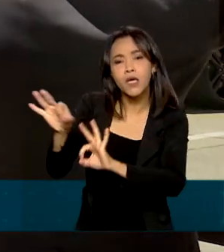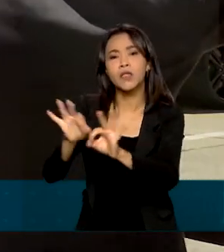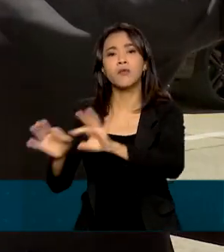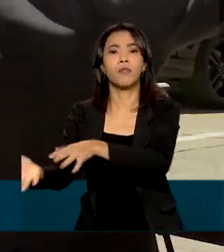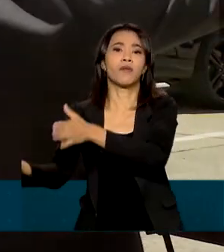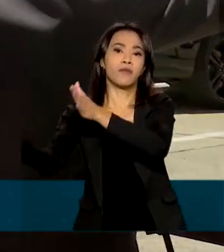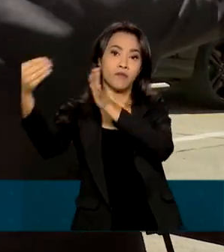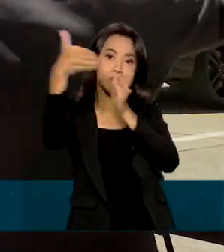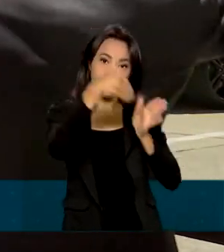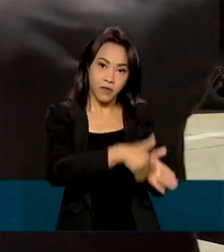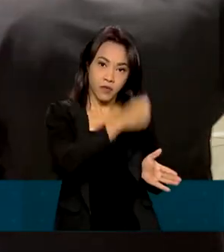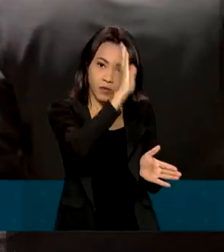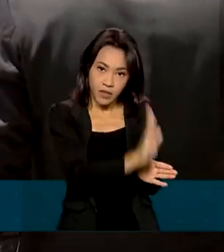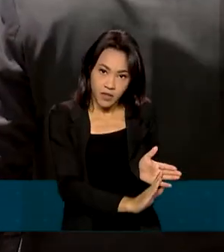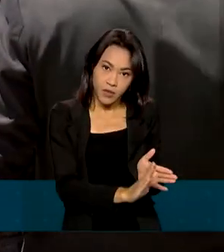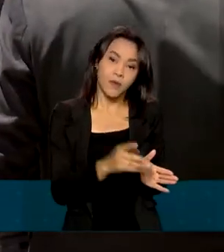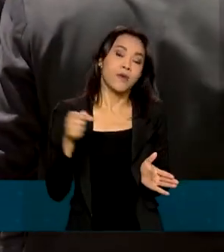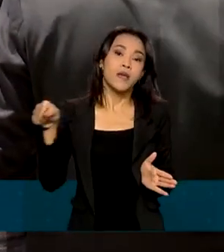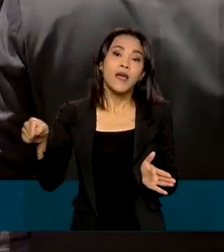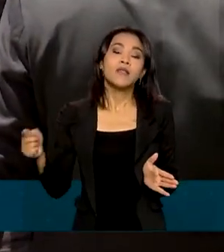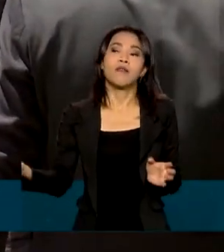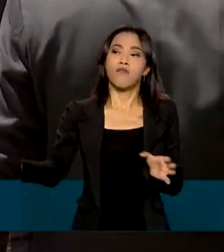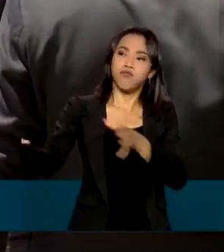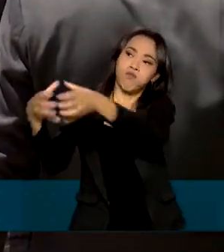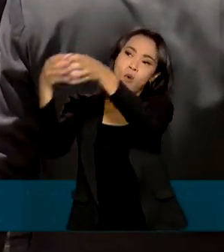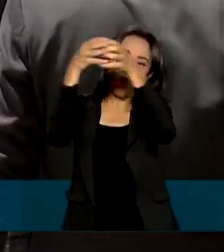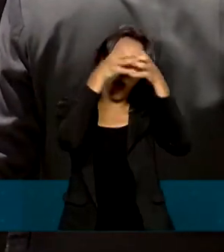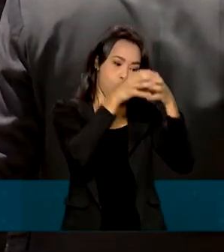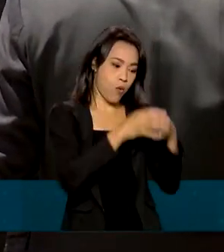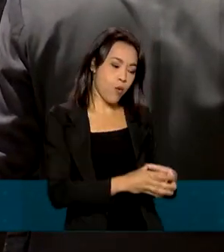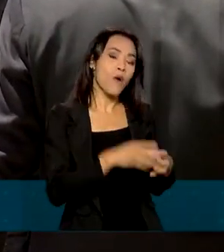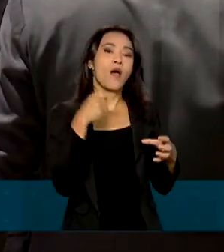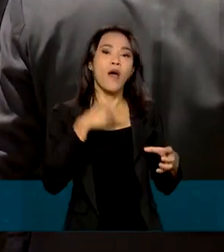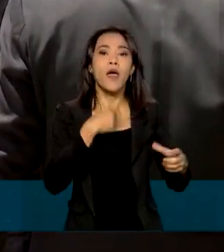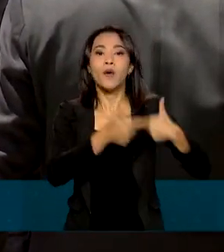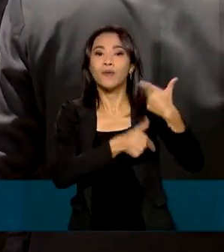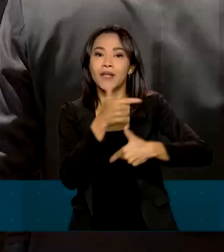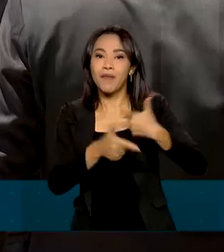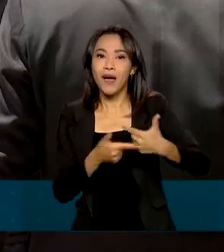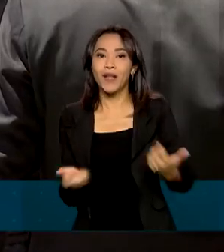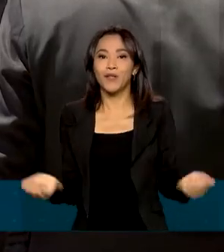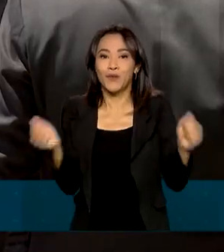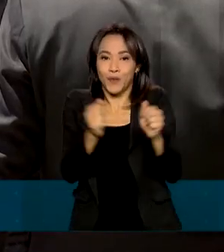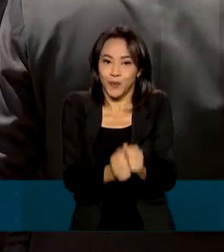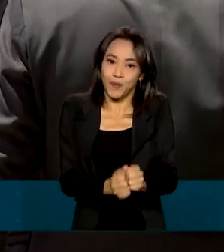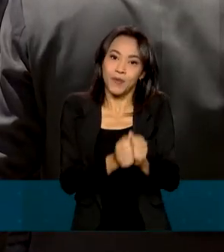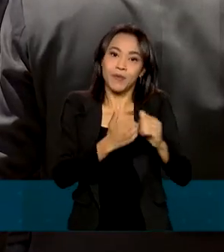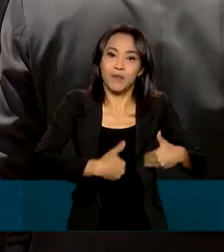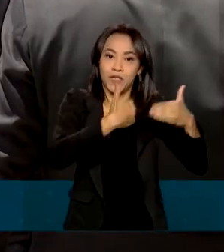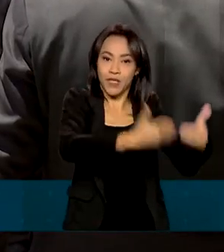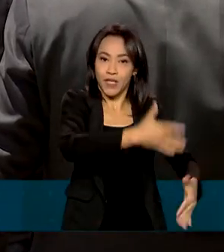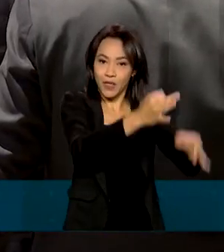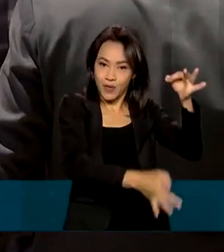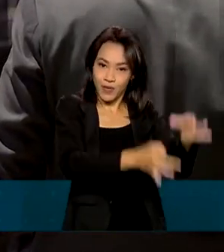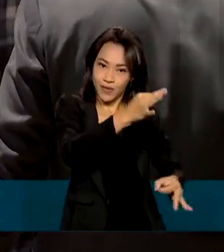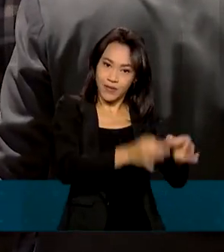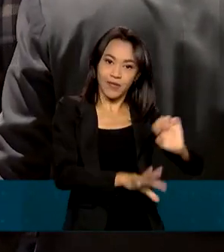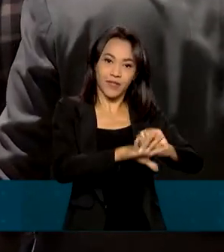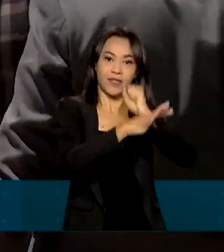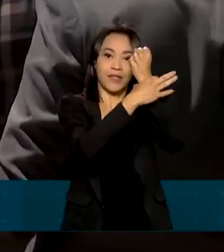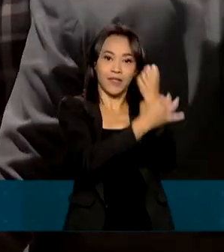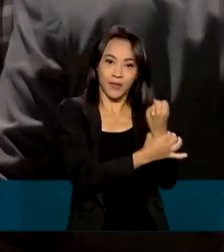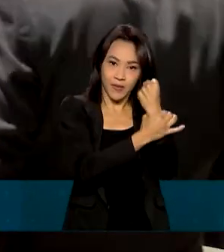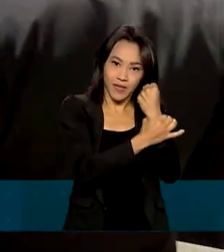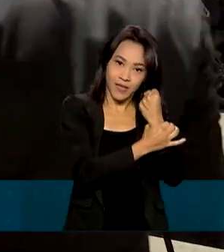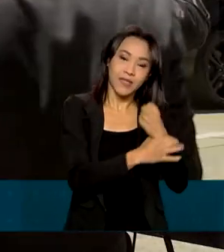o embarque. A Operação Repatriação é uma ação conjunta entre os ministérios da Justiça e Segurança